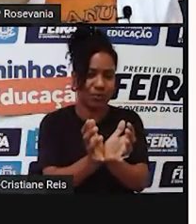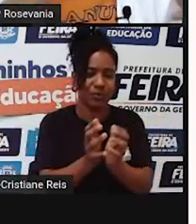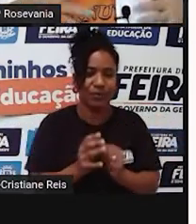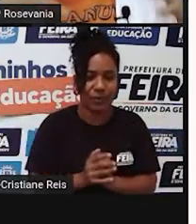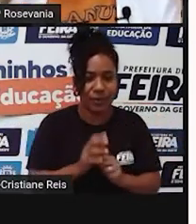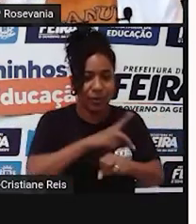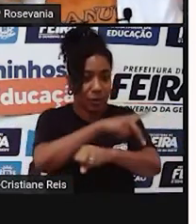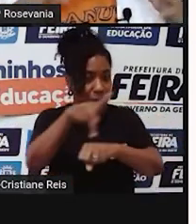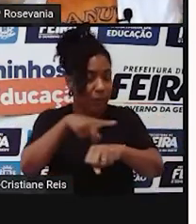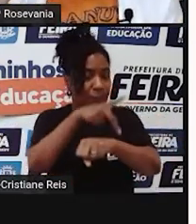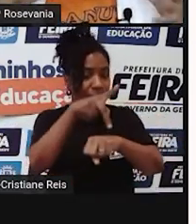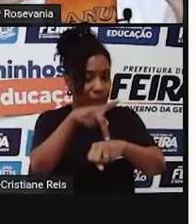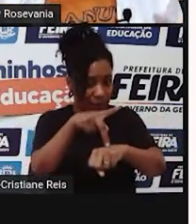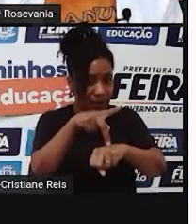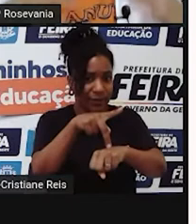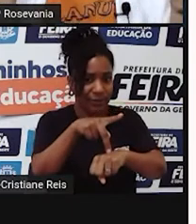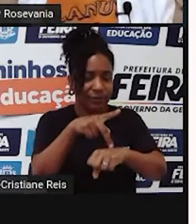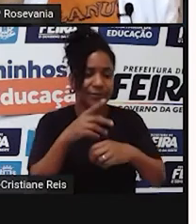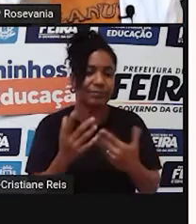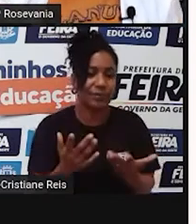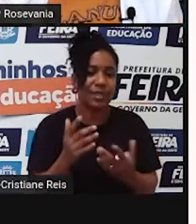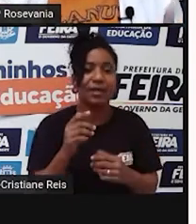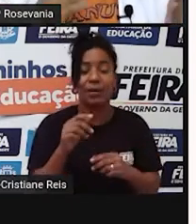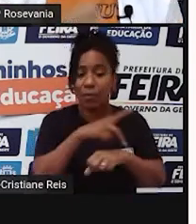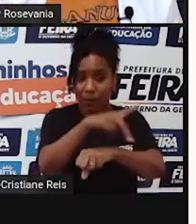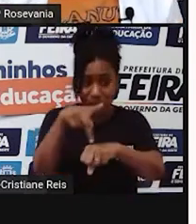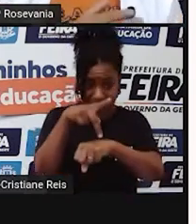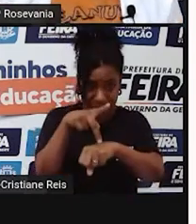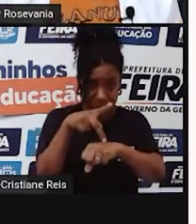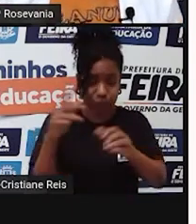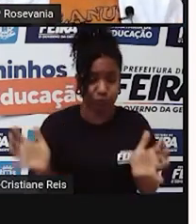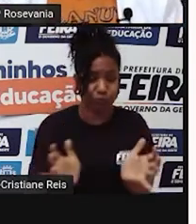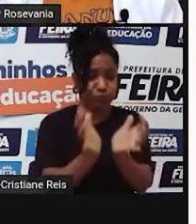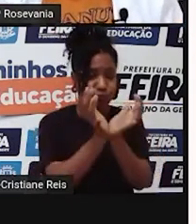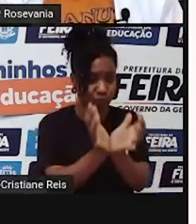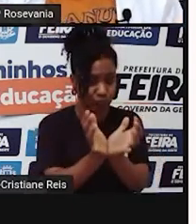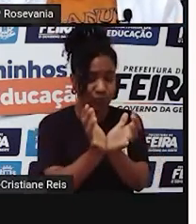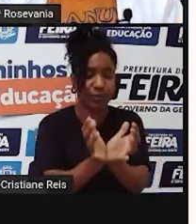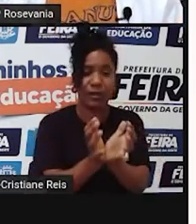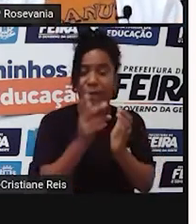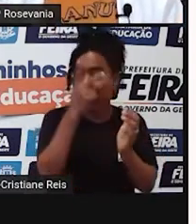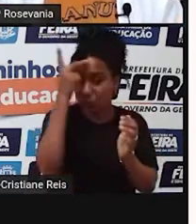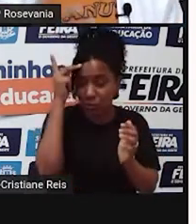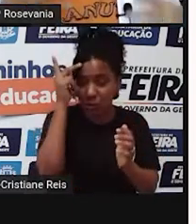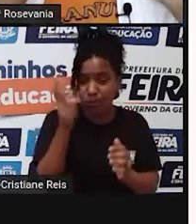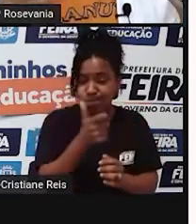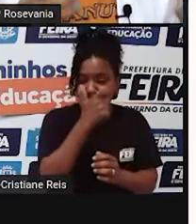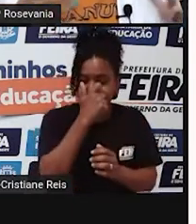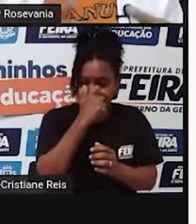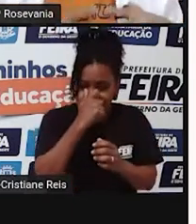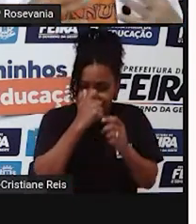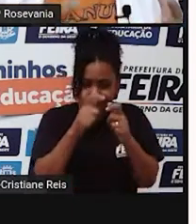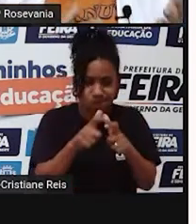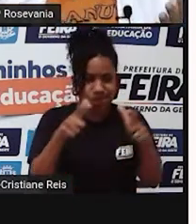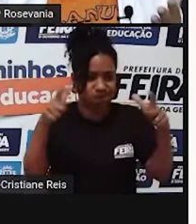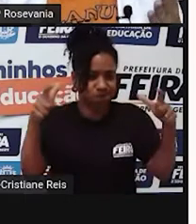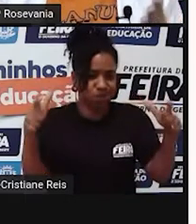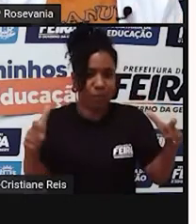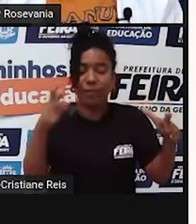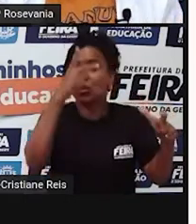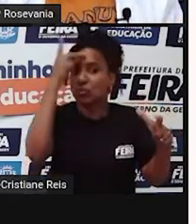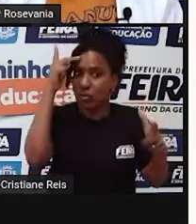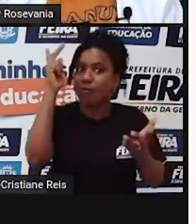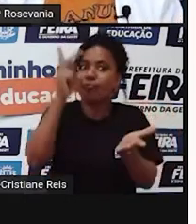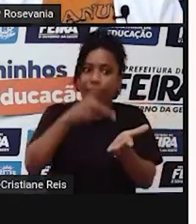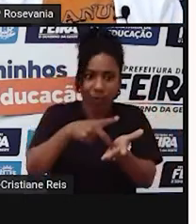grande, no caso da população absoluta, tem um grande número de pessoas vivendo ali. Então, esse grande número